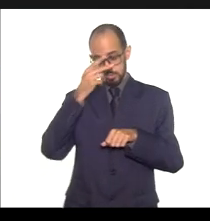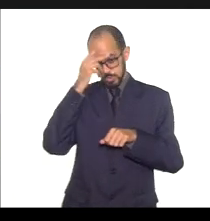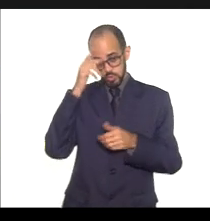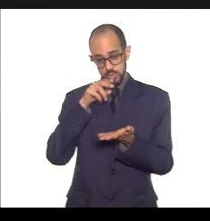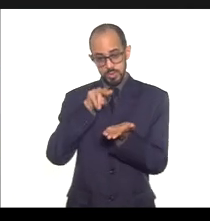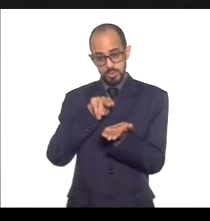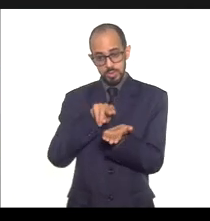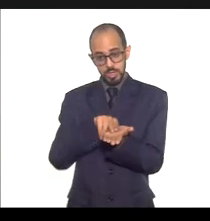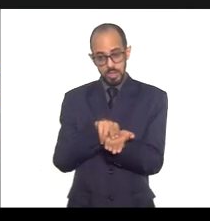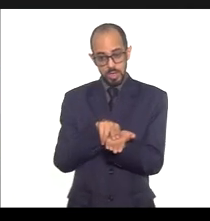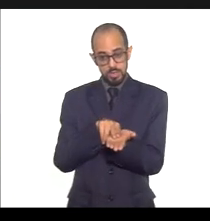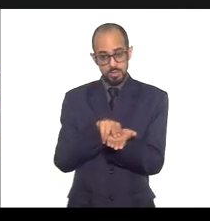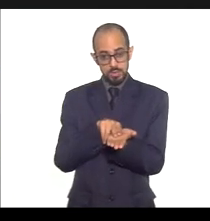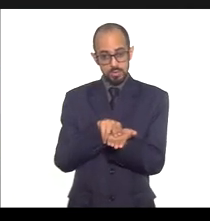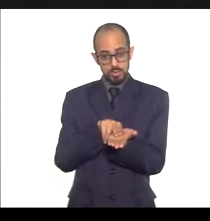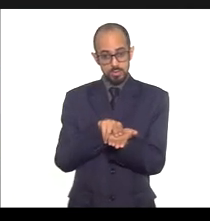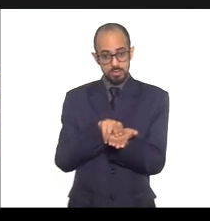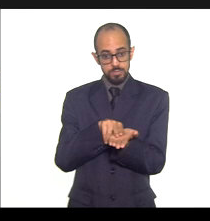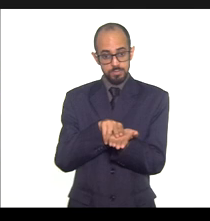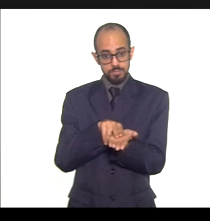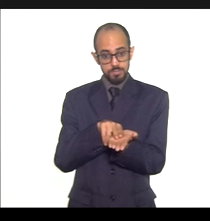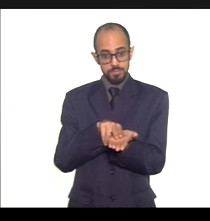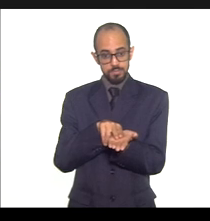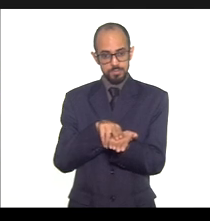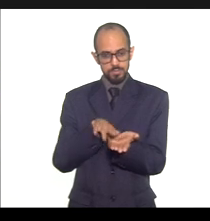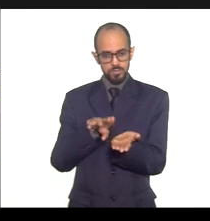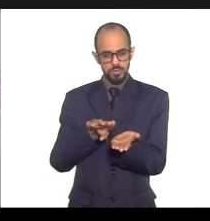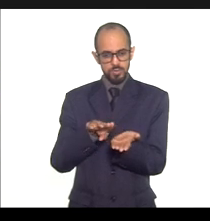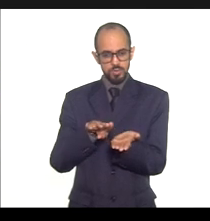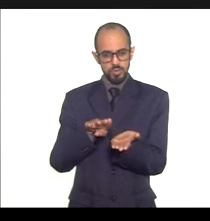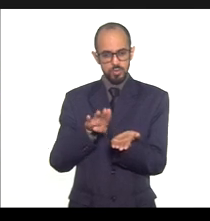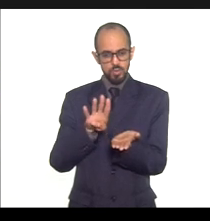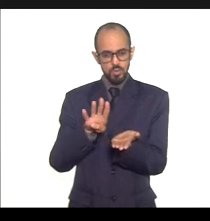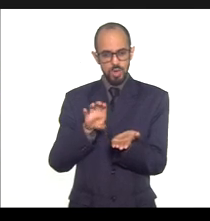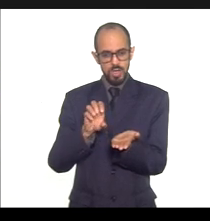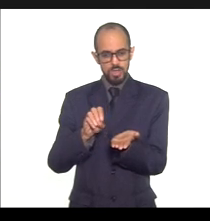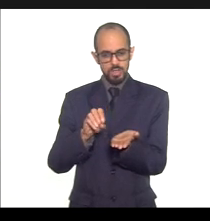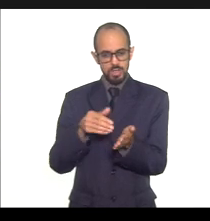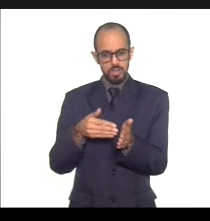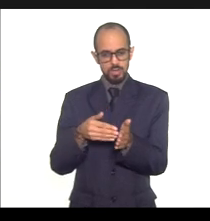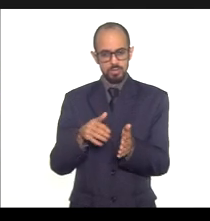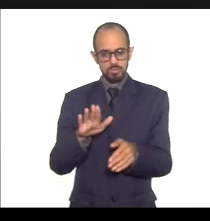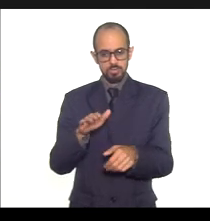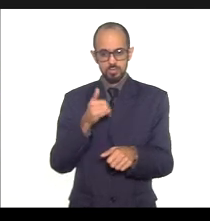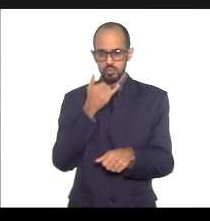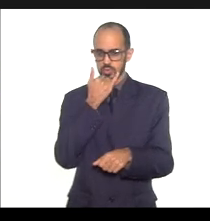na face de idade de 40 a 59 anos em